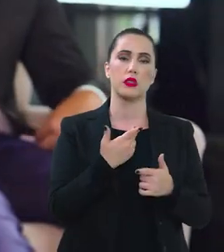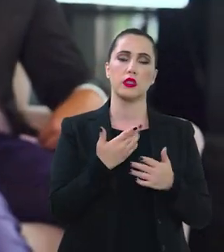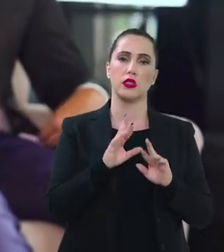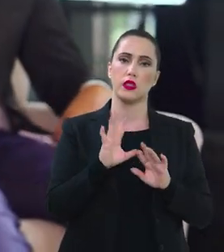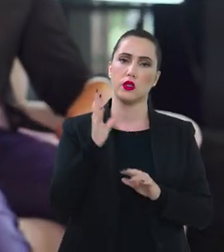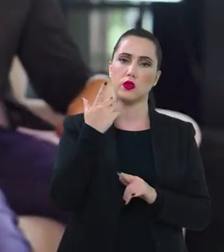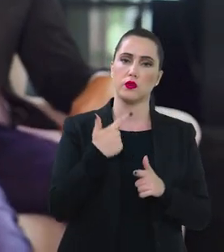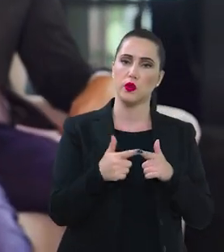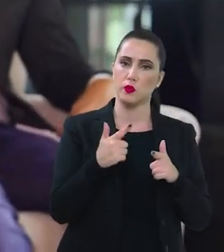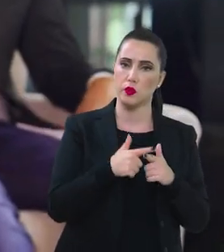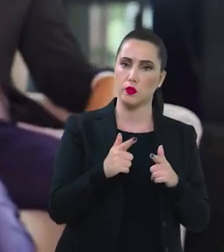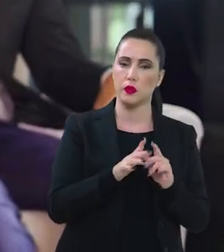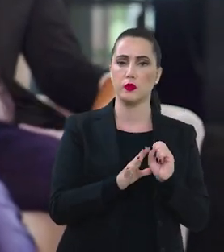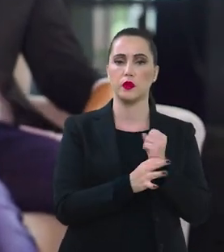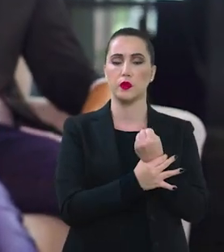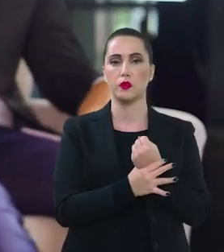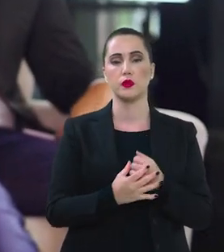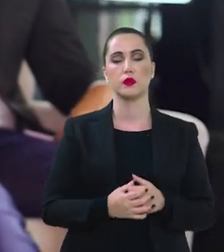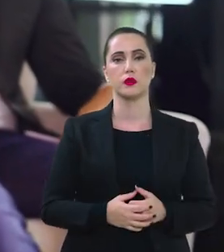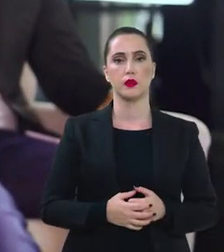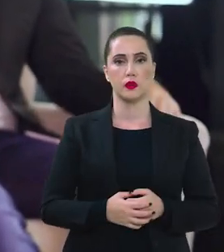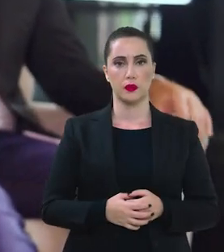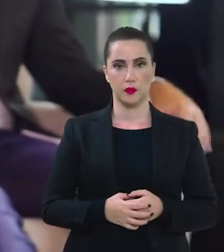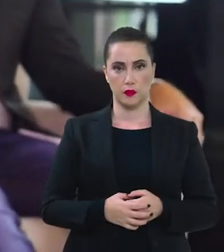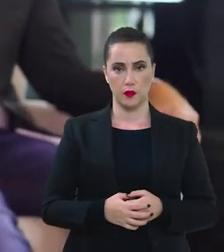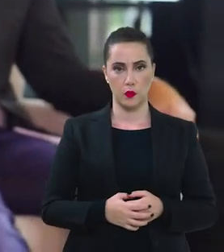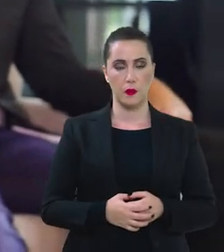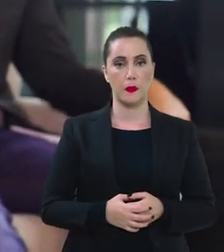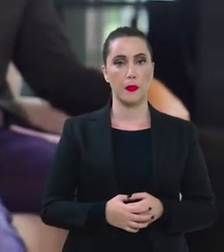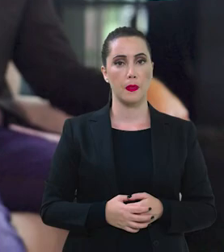atingindo os problemas que envolvem a questão da segurança.